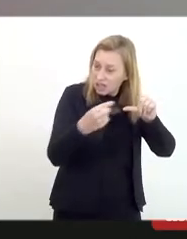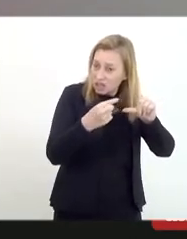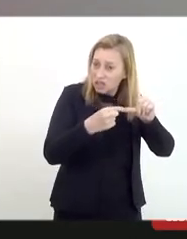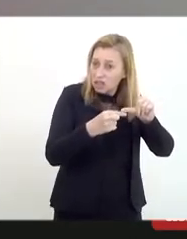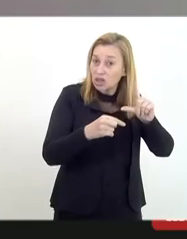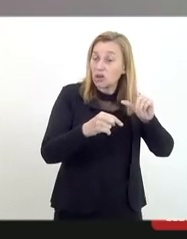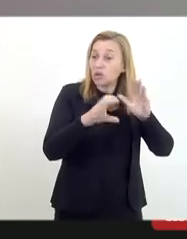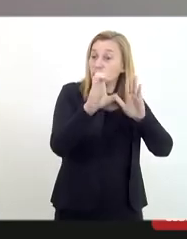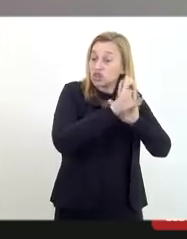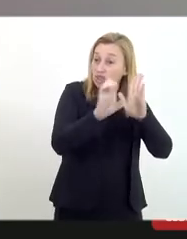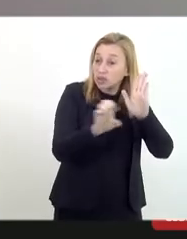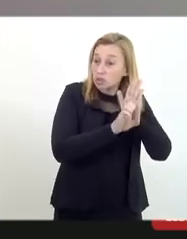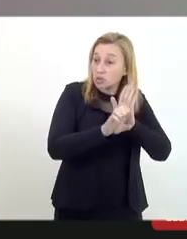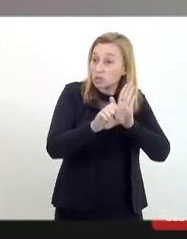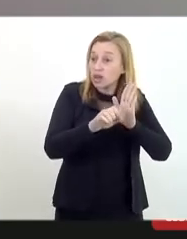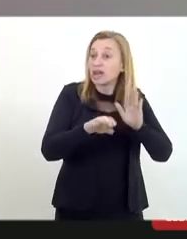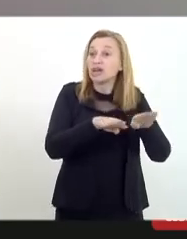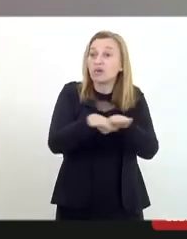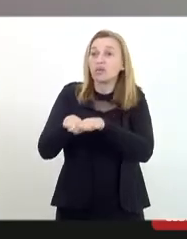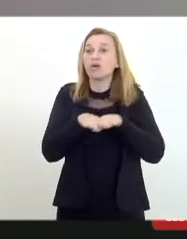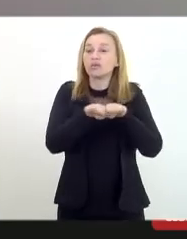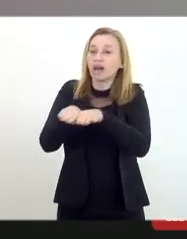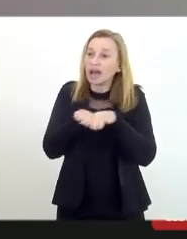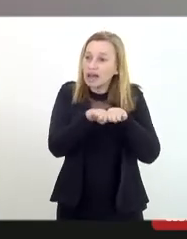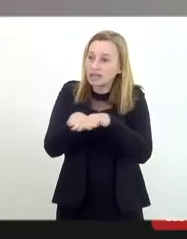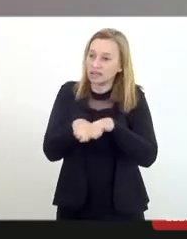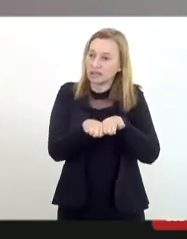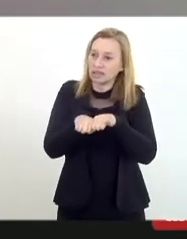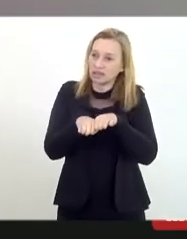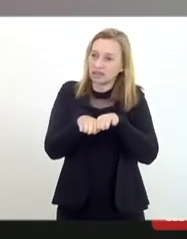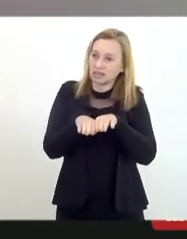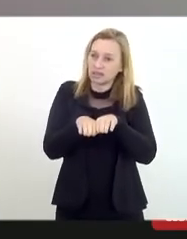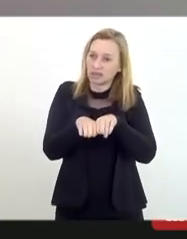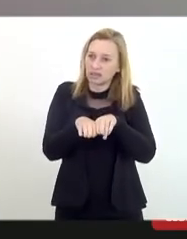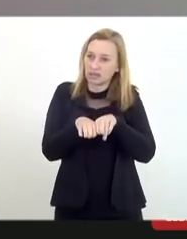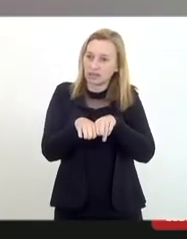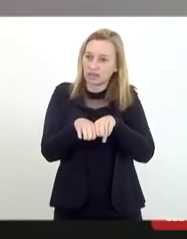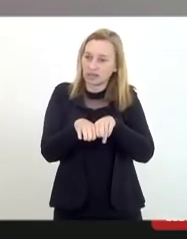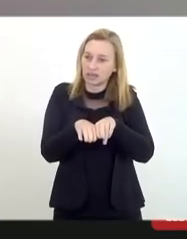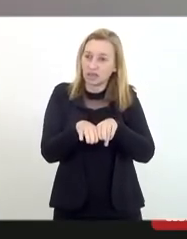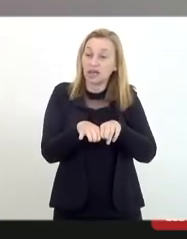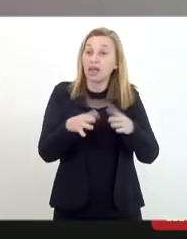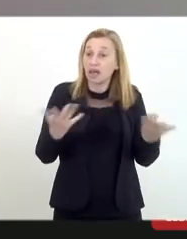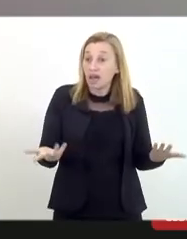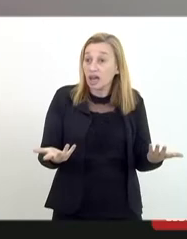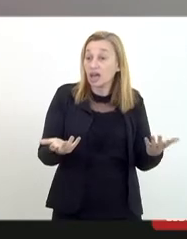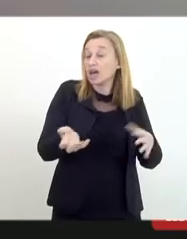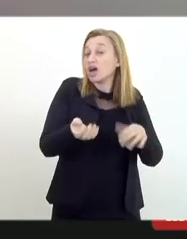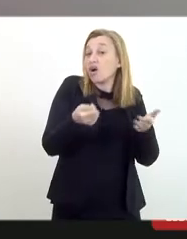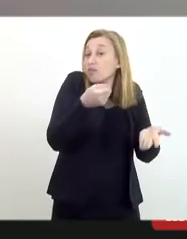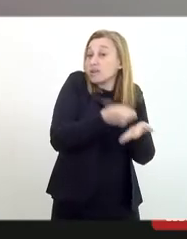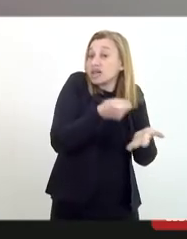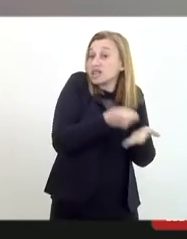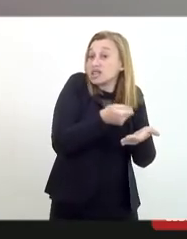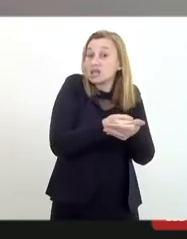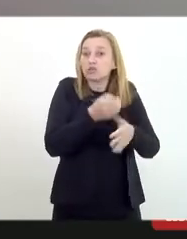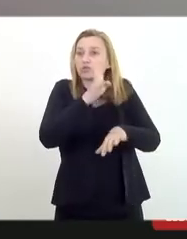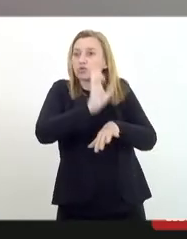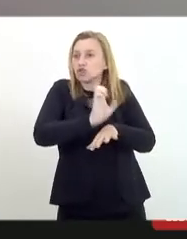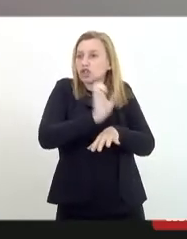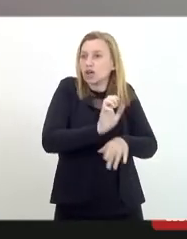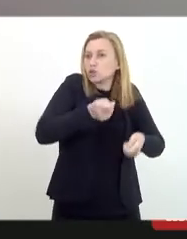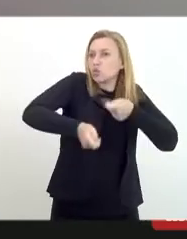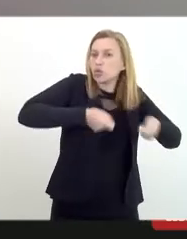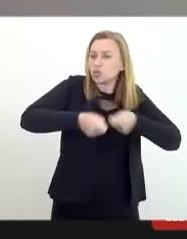Igualdade Racial, lá é muito claro, que a obrigação do Estado de promover o controle